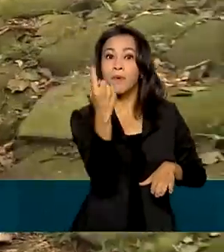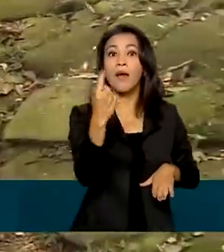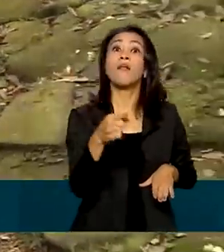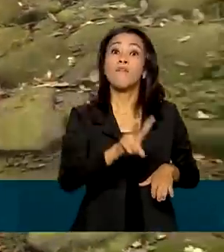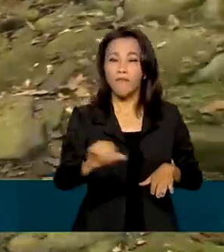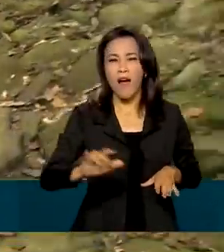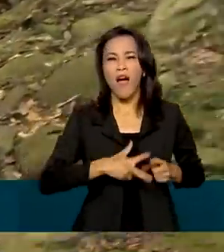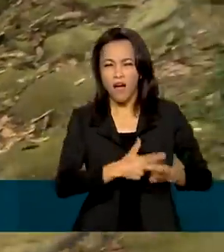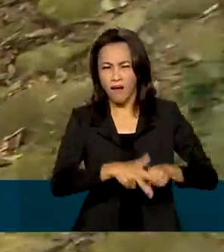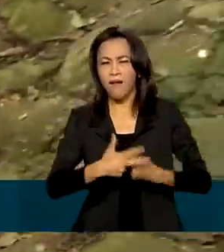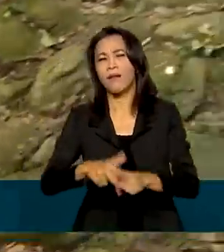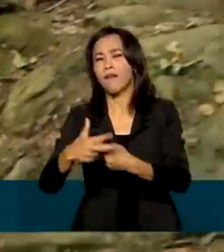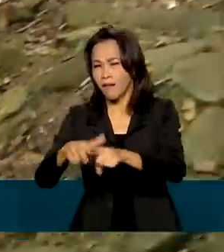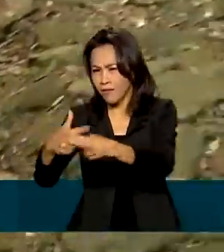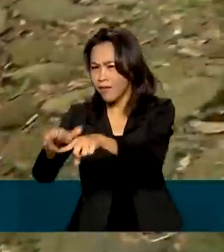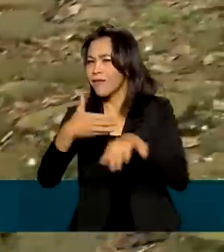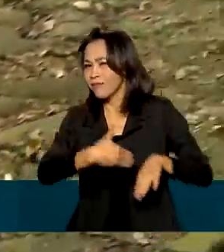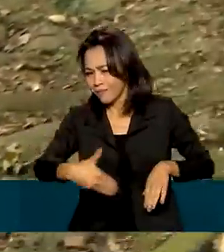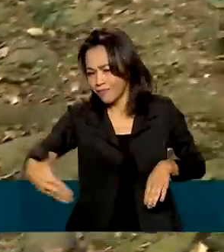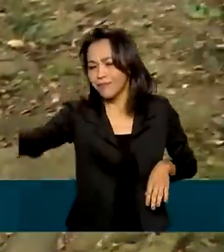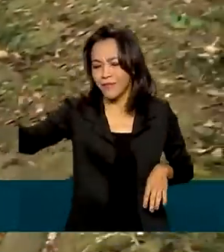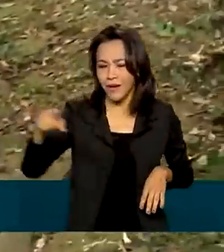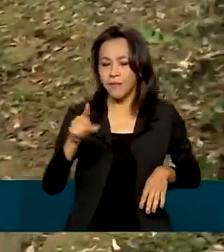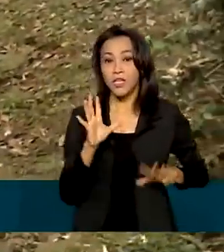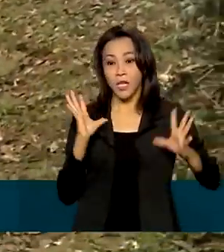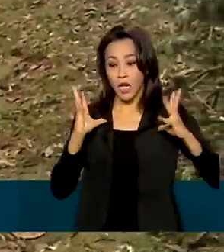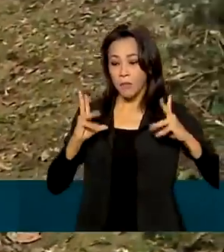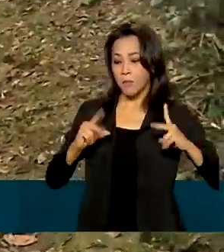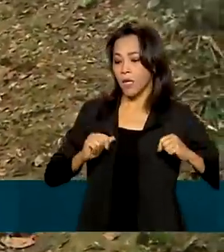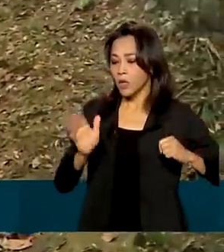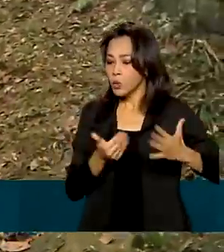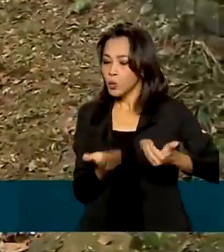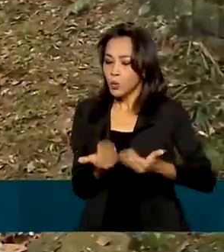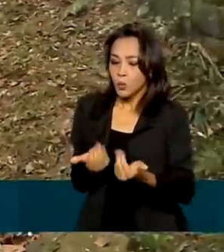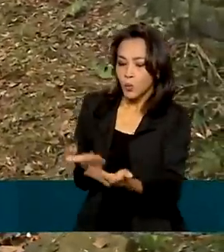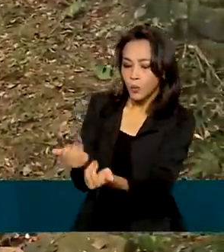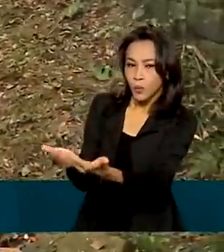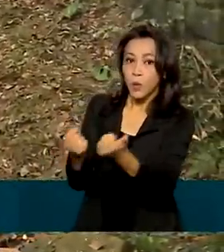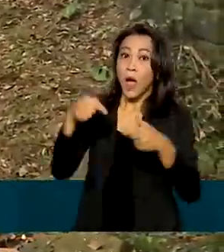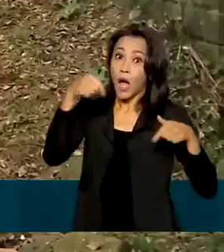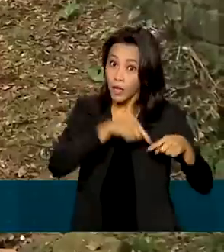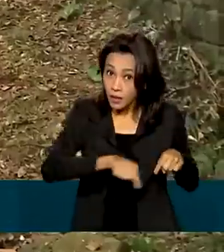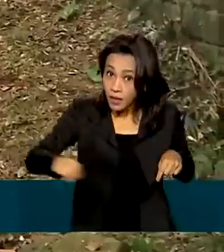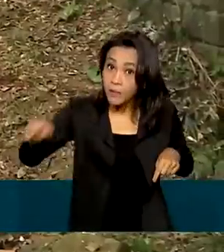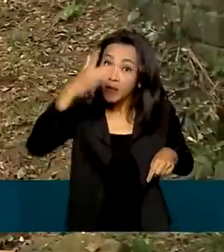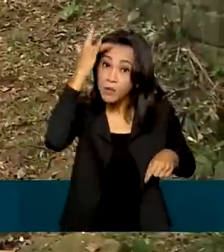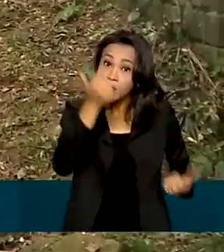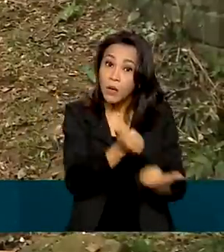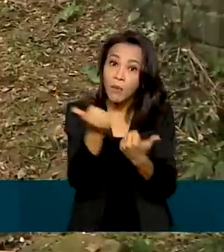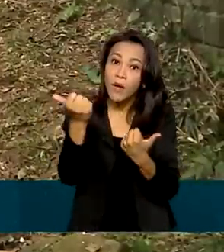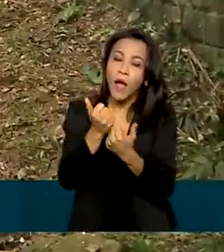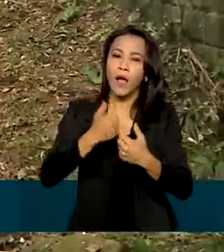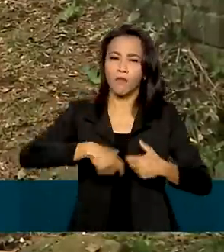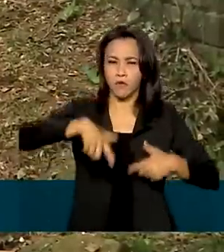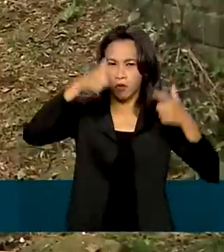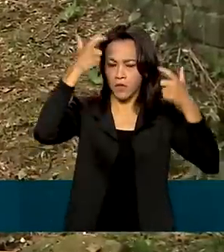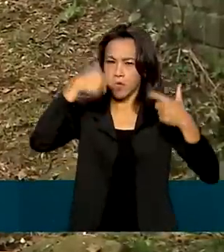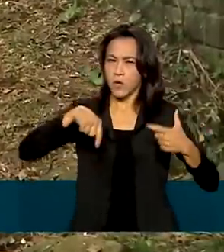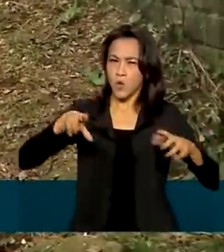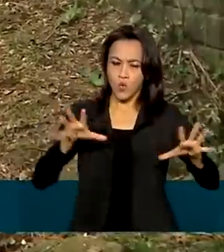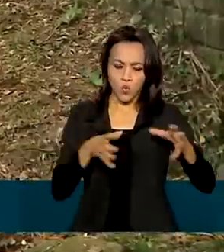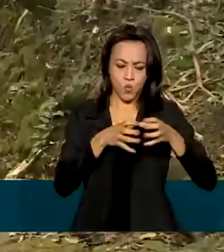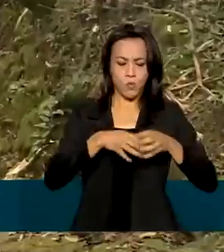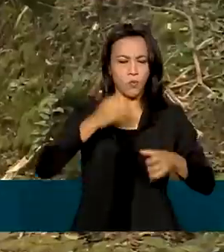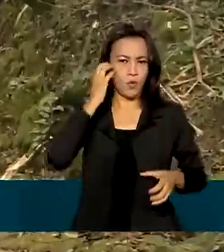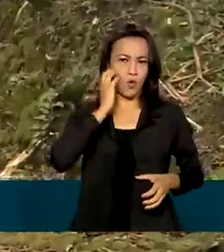vai passar por restauro, mas já está no processo de higienização. Exatamente por aqui passaram apoiadores, a Guarda Imperial e o próprio